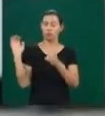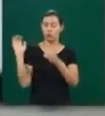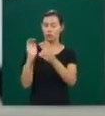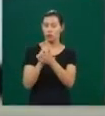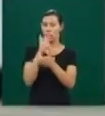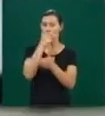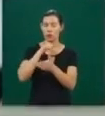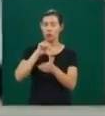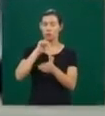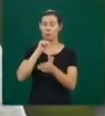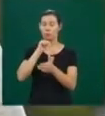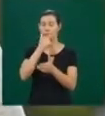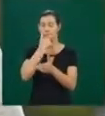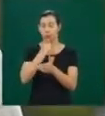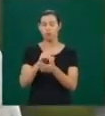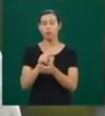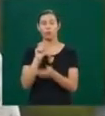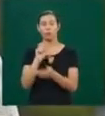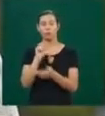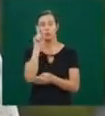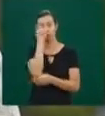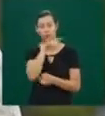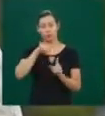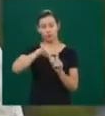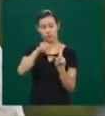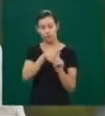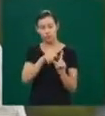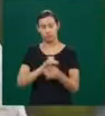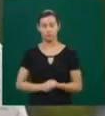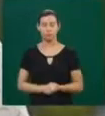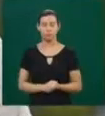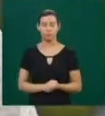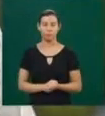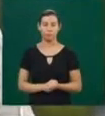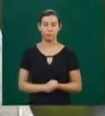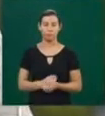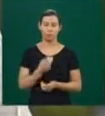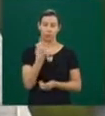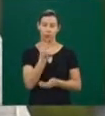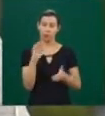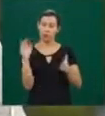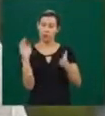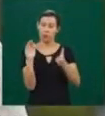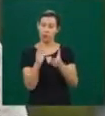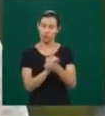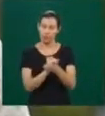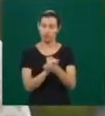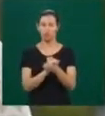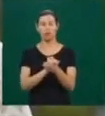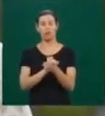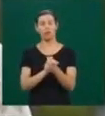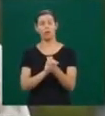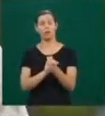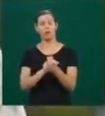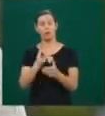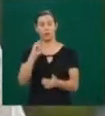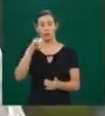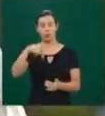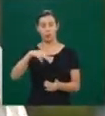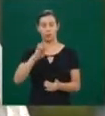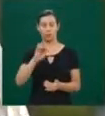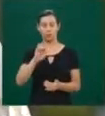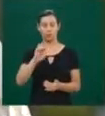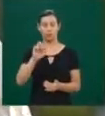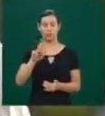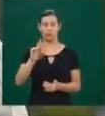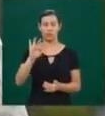dificuldade para engravidar. De acordo com especialistas, um casal é considerado infértil quando não consegue gerar filhos em um período maior